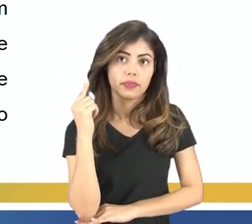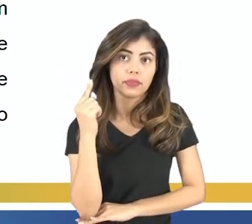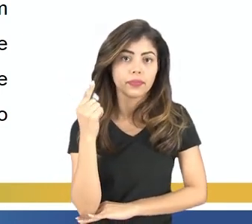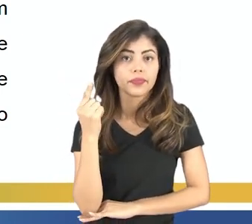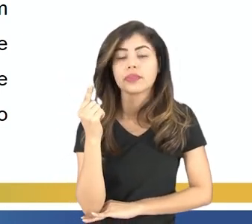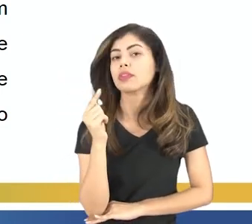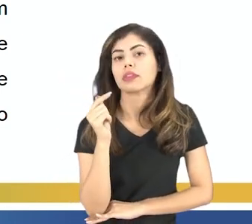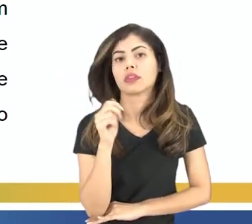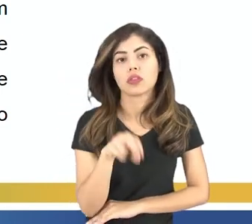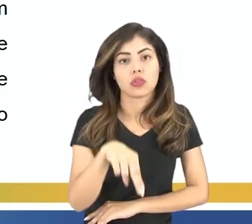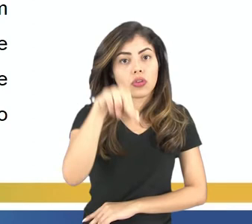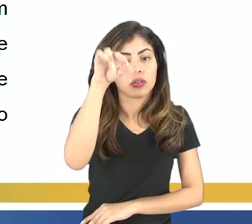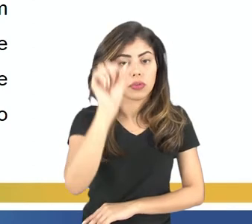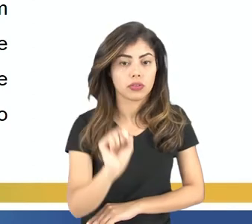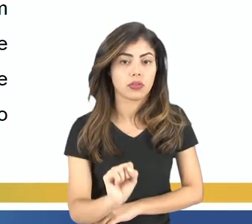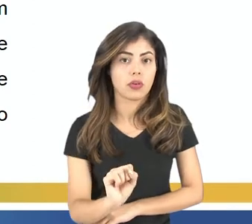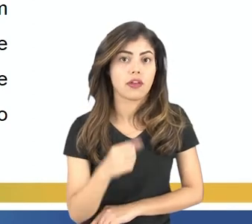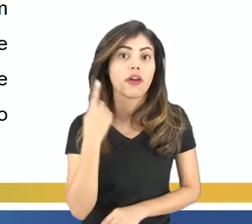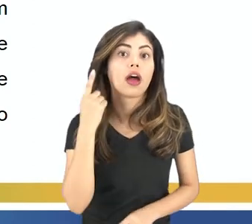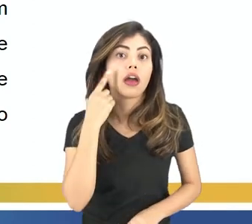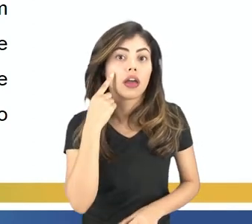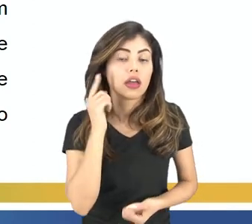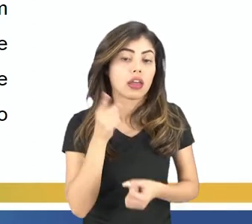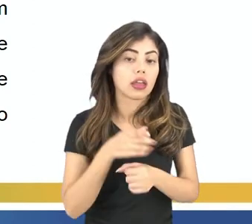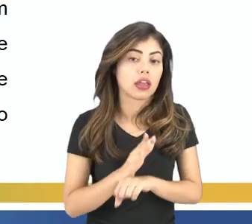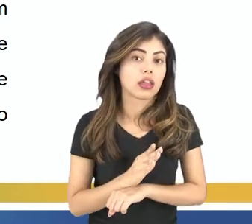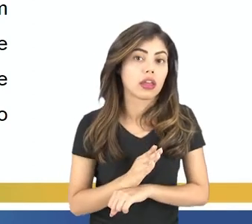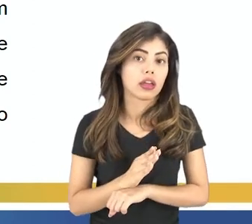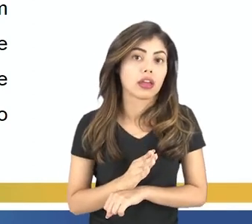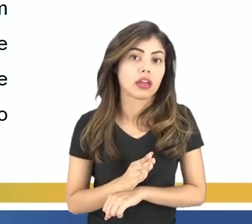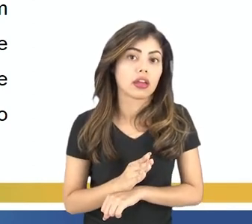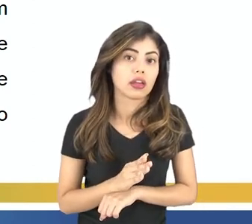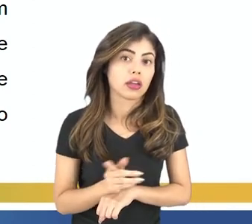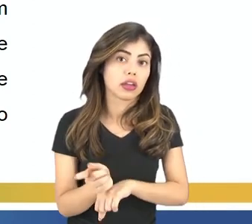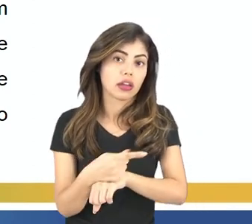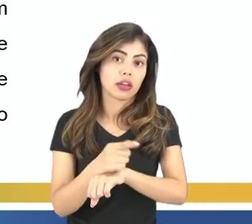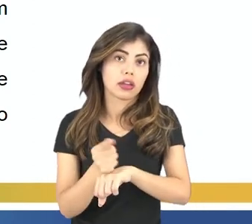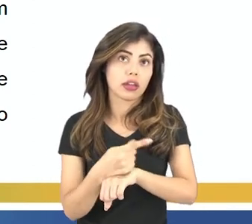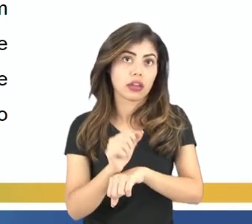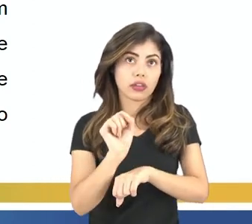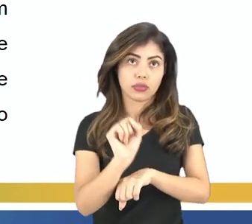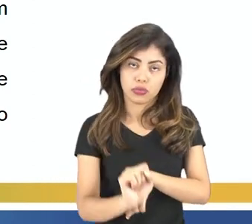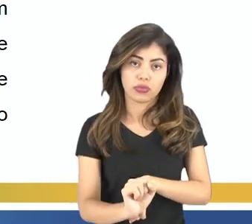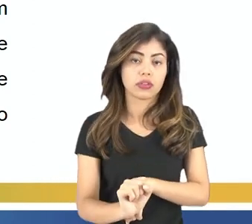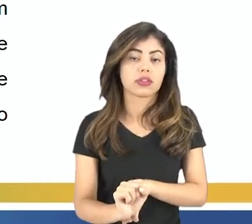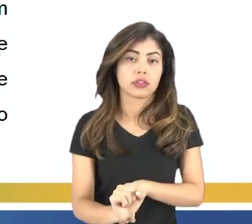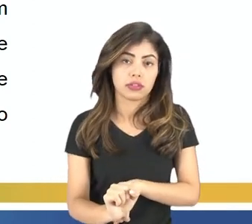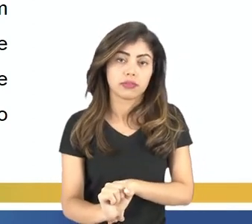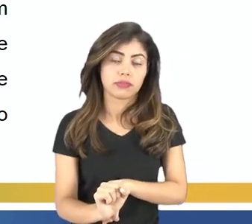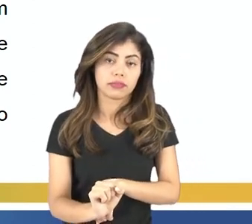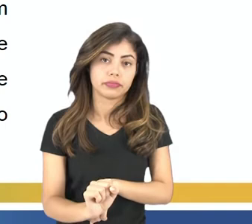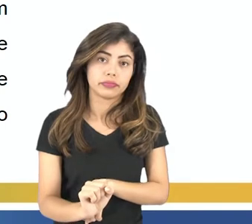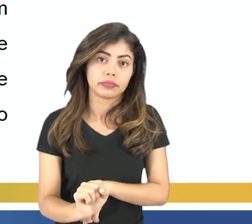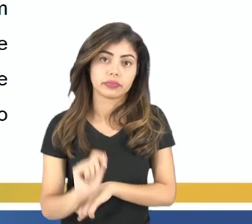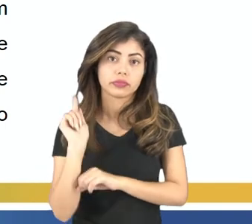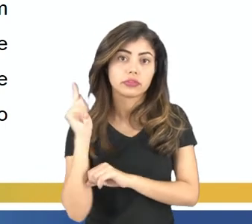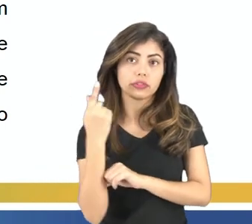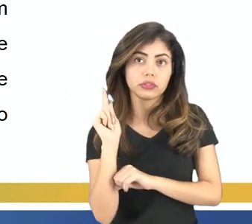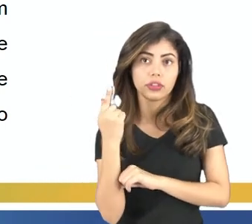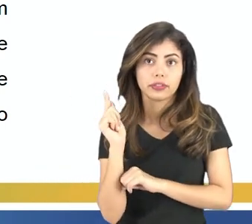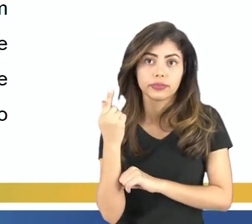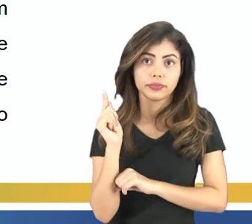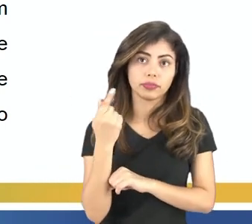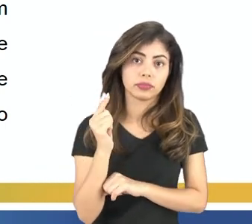sai o norte para o sul e ele vai entrar no sul magnético, ou seja, norte geográfico.